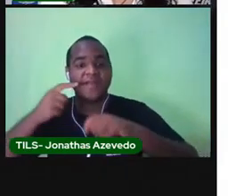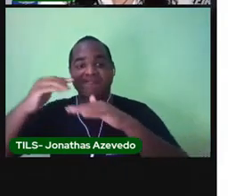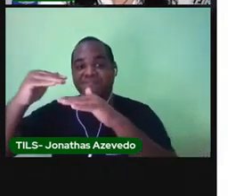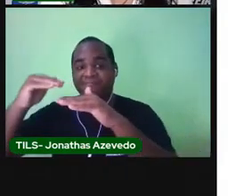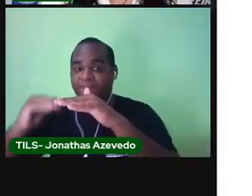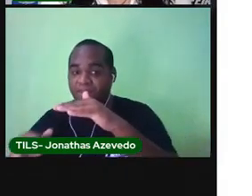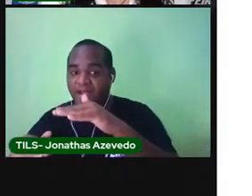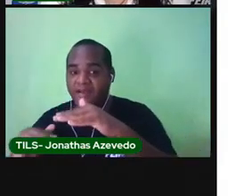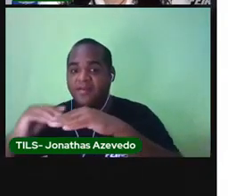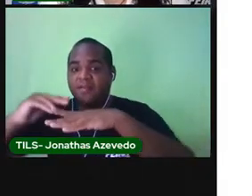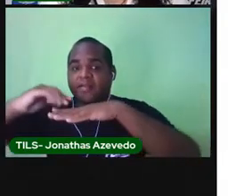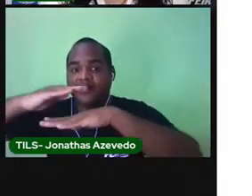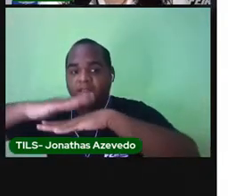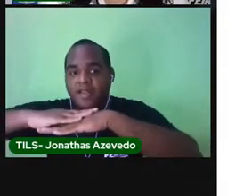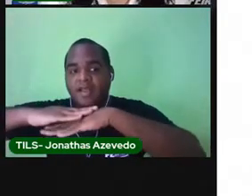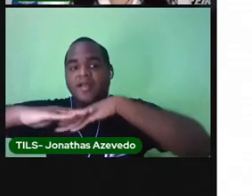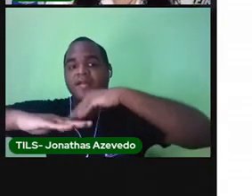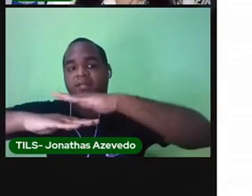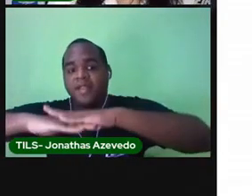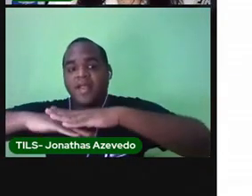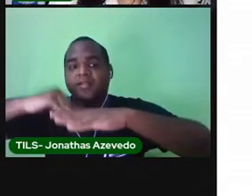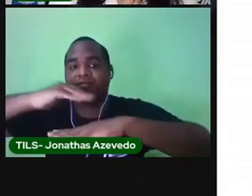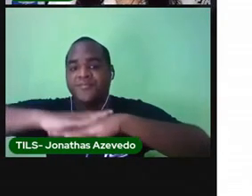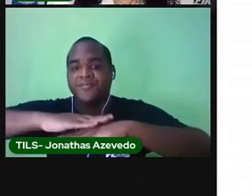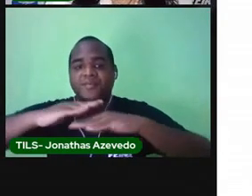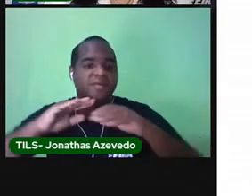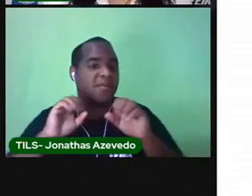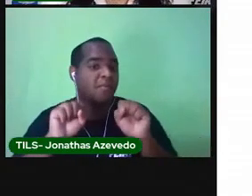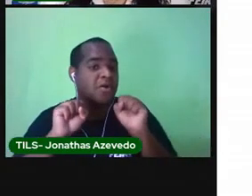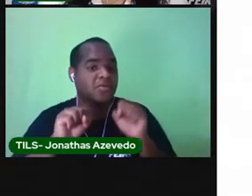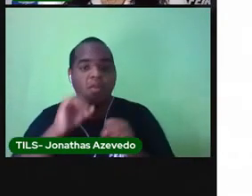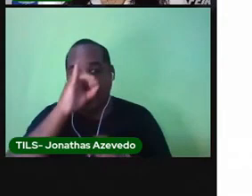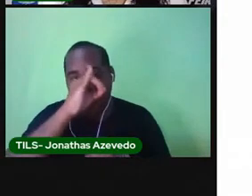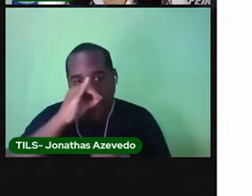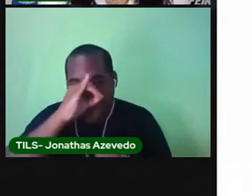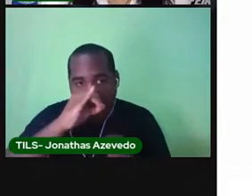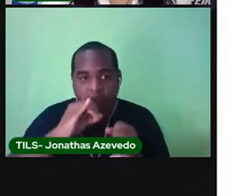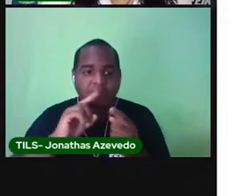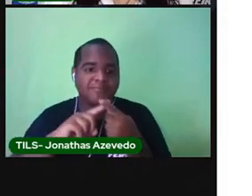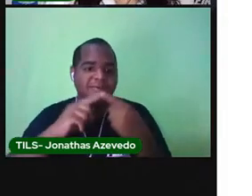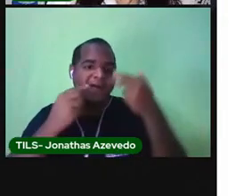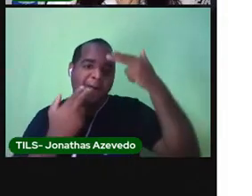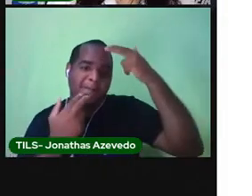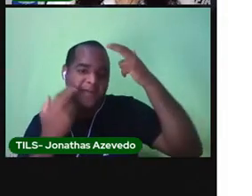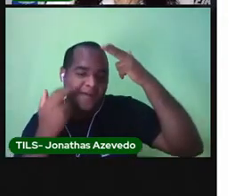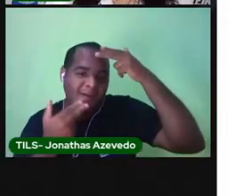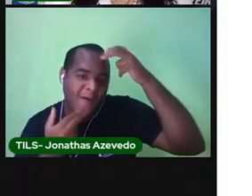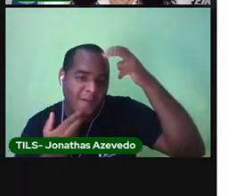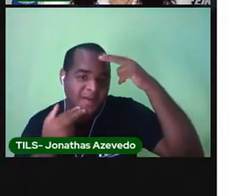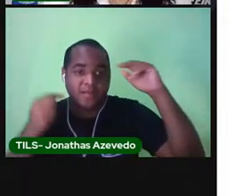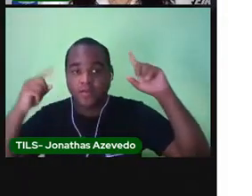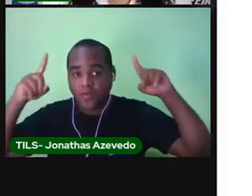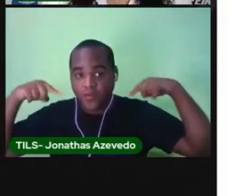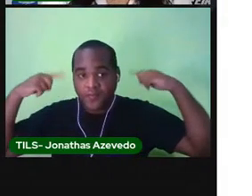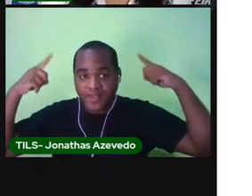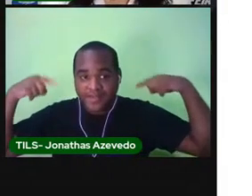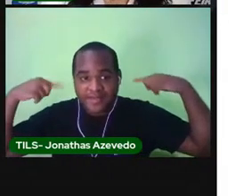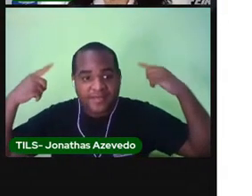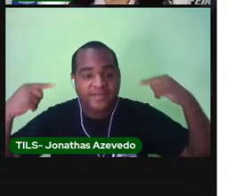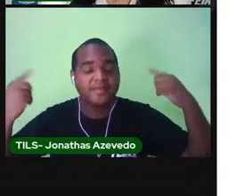um telhadinho. Ali deve estar criando porcos, cabras, ovelhas,